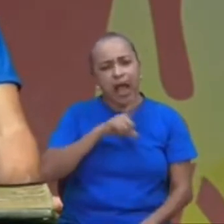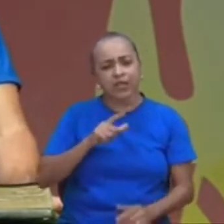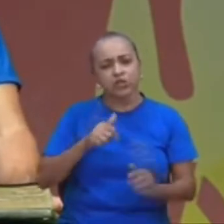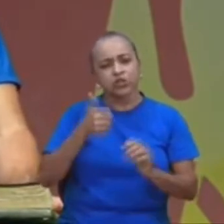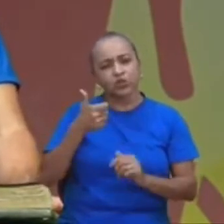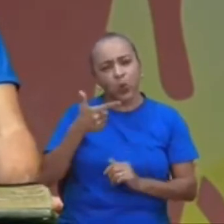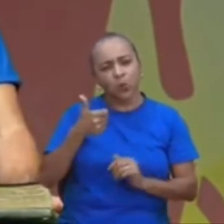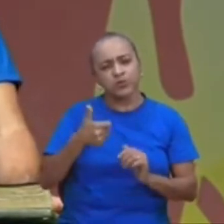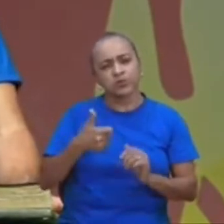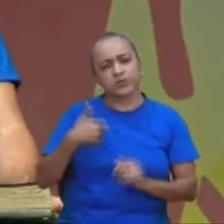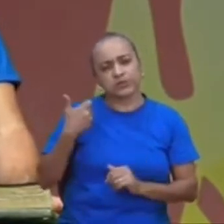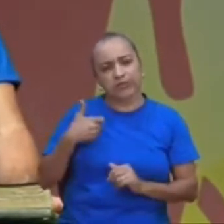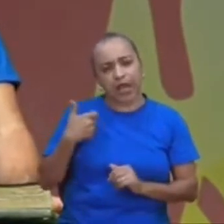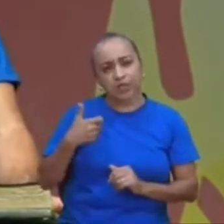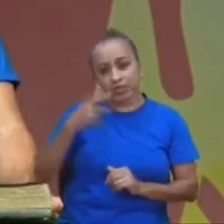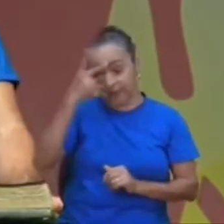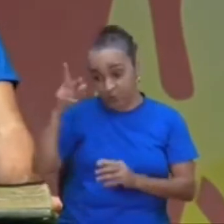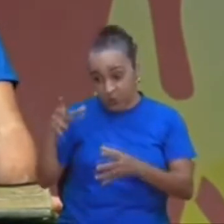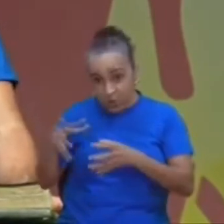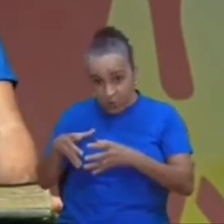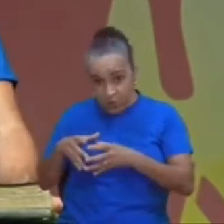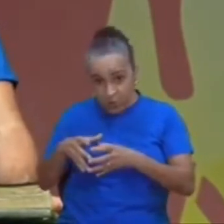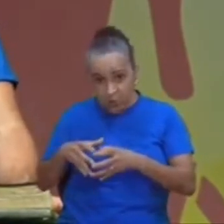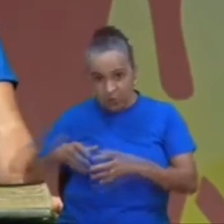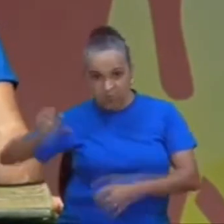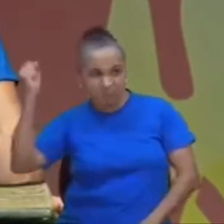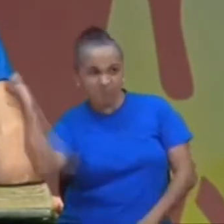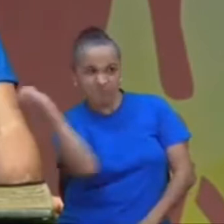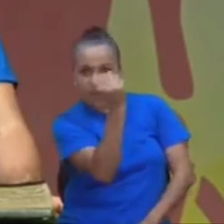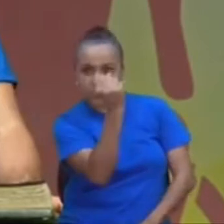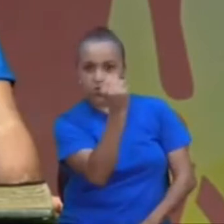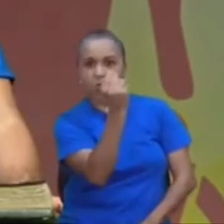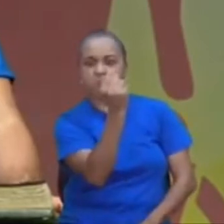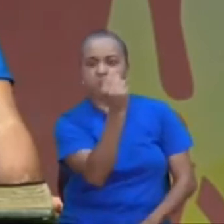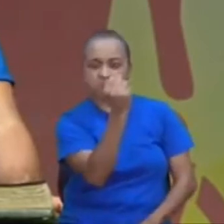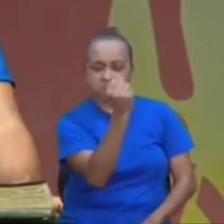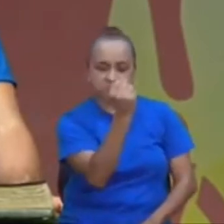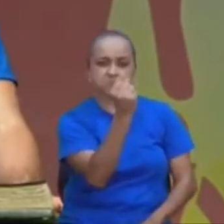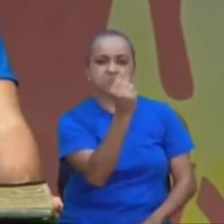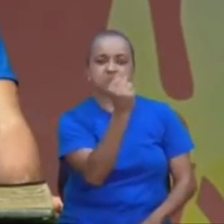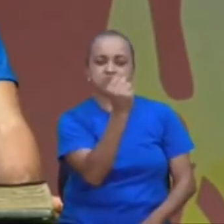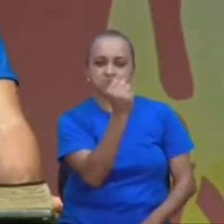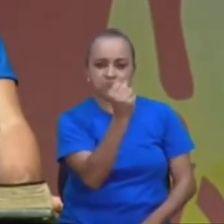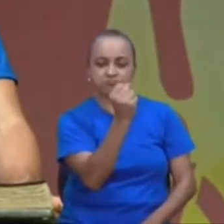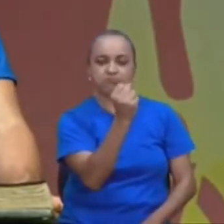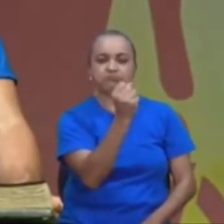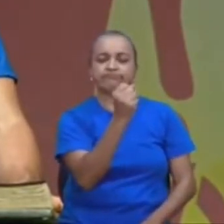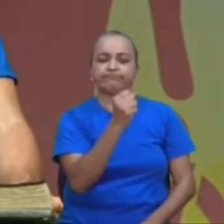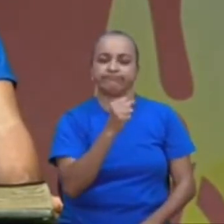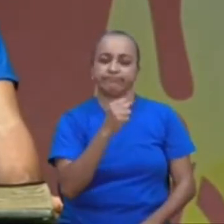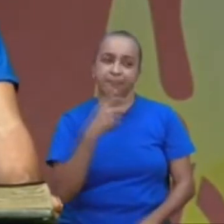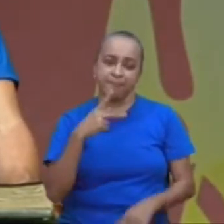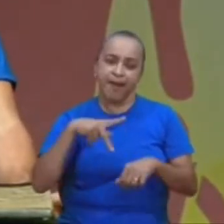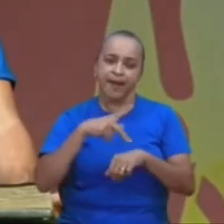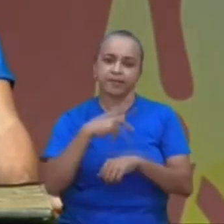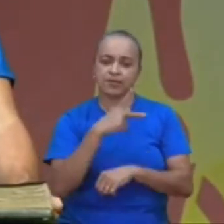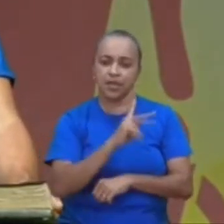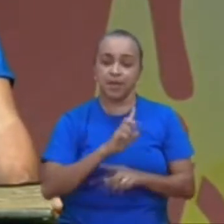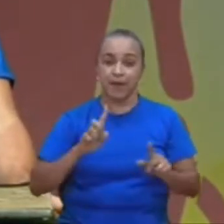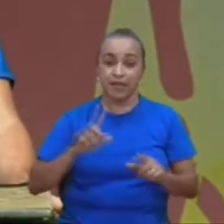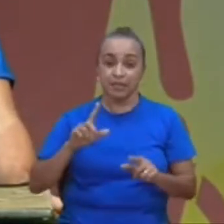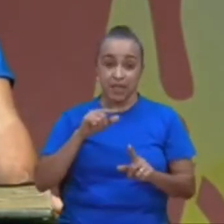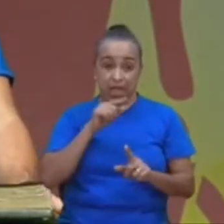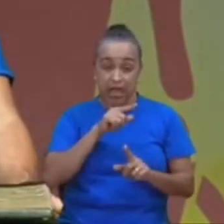assassinado pela máfia dos tapetes em seu país. Mas até hoje,